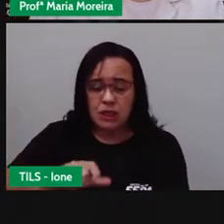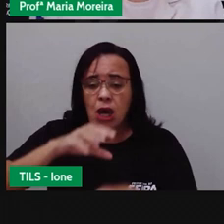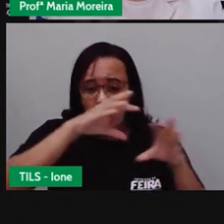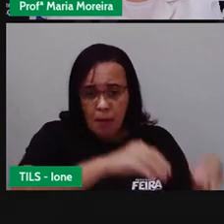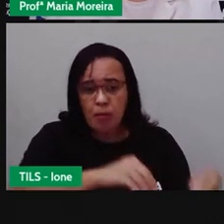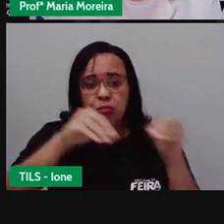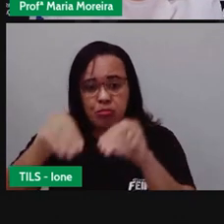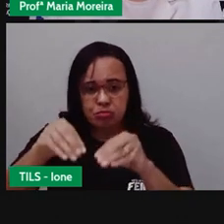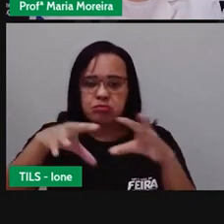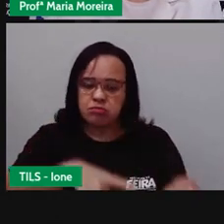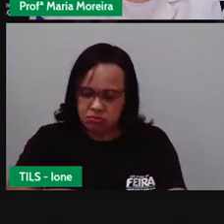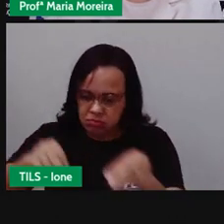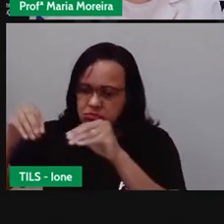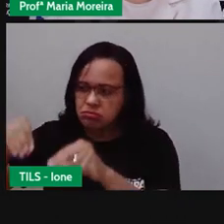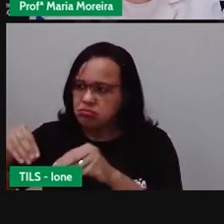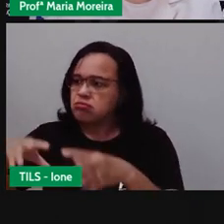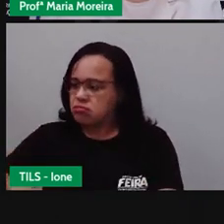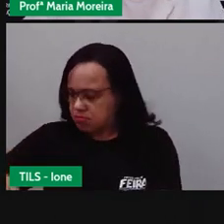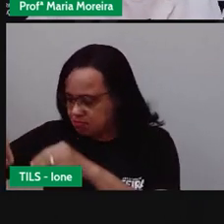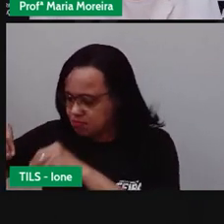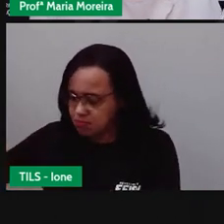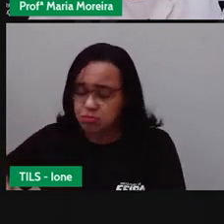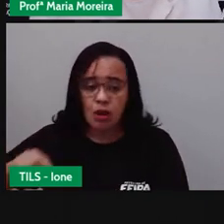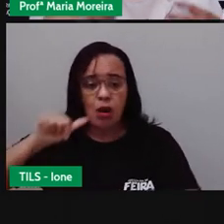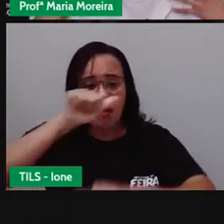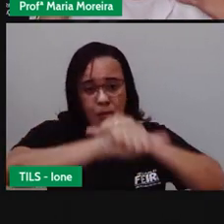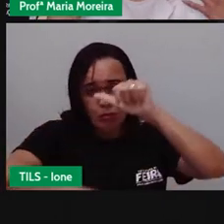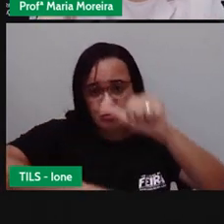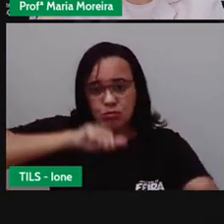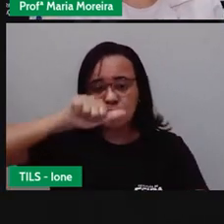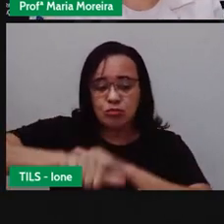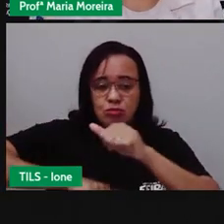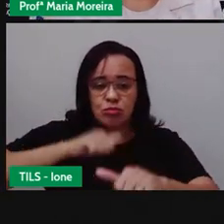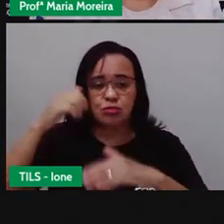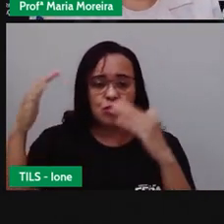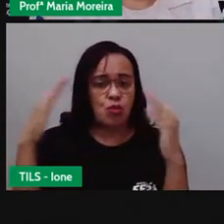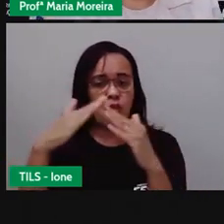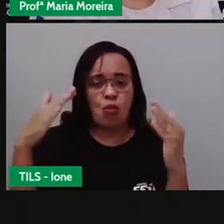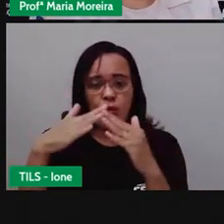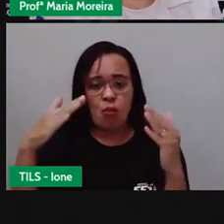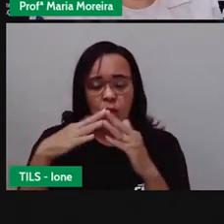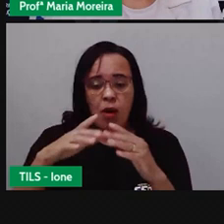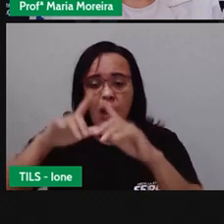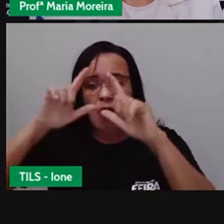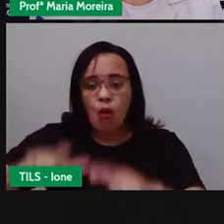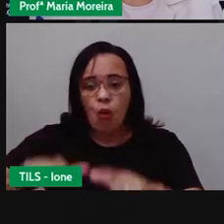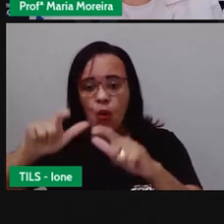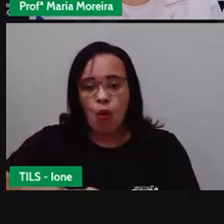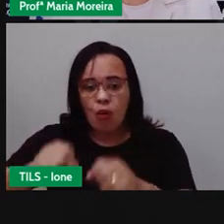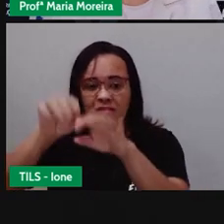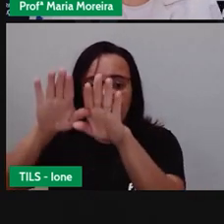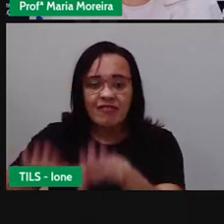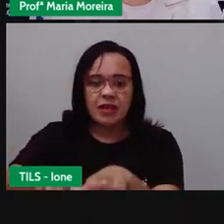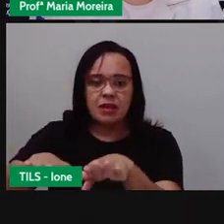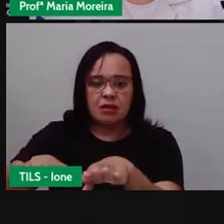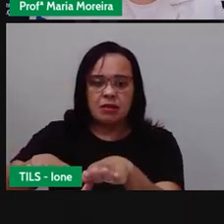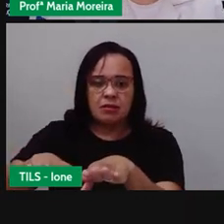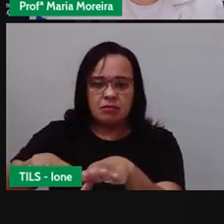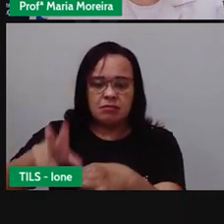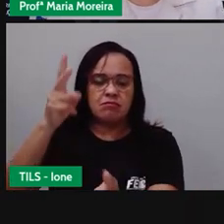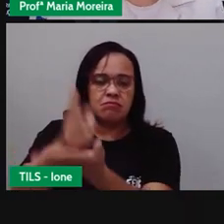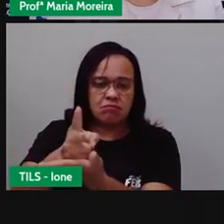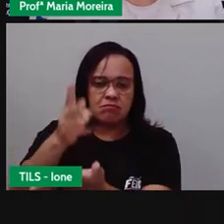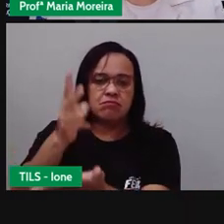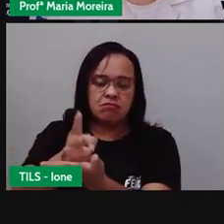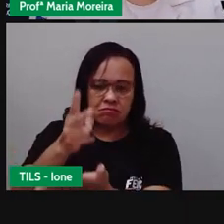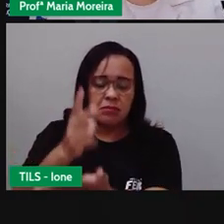constância o local de moradia. Começa, então, a se concentrar em um determinado lugar. E assim, começa a